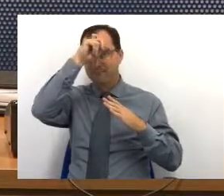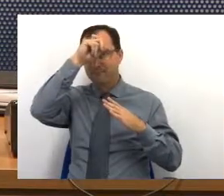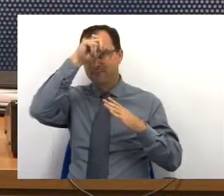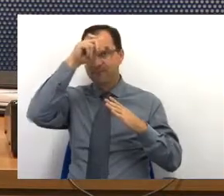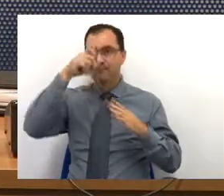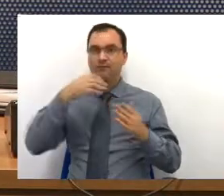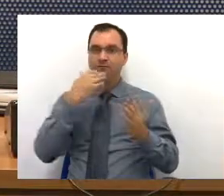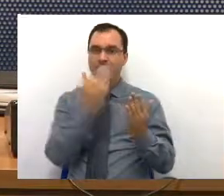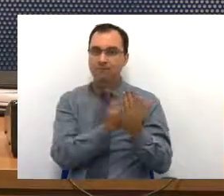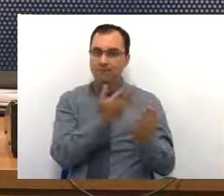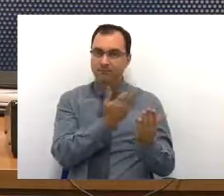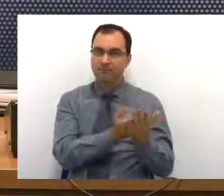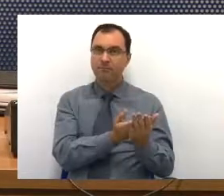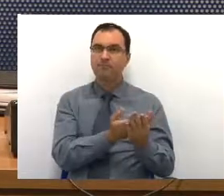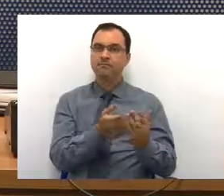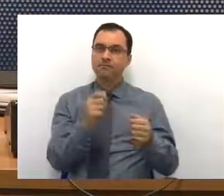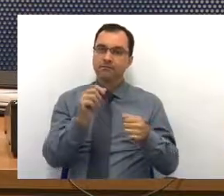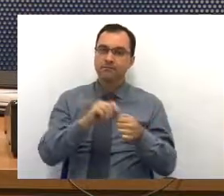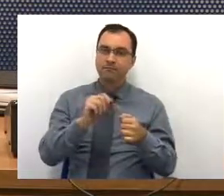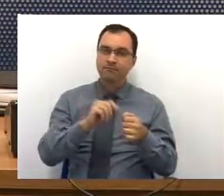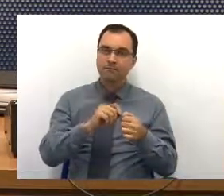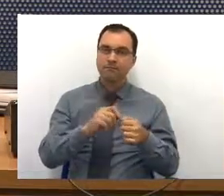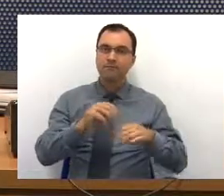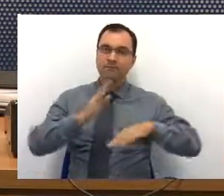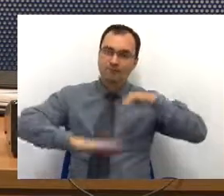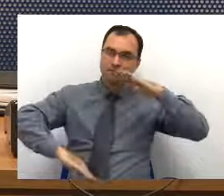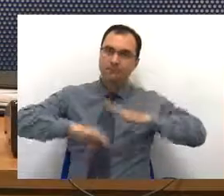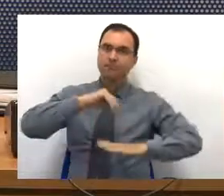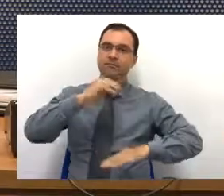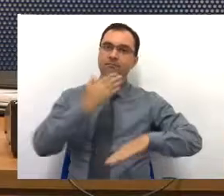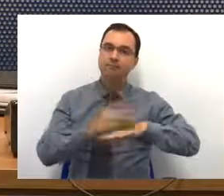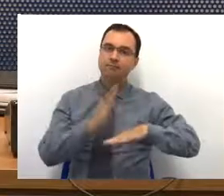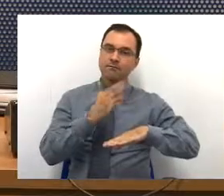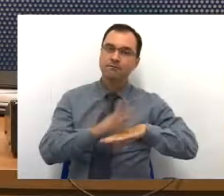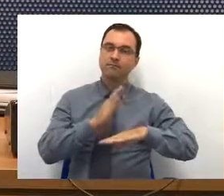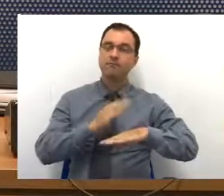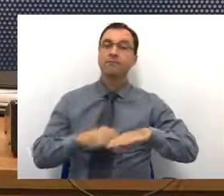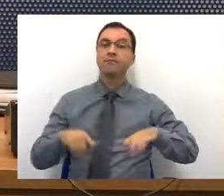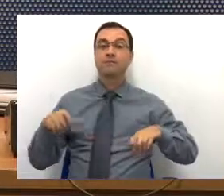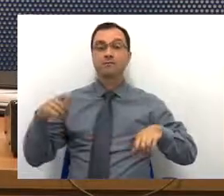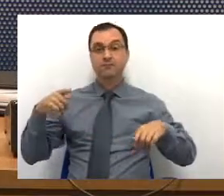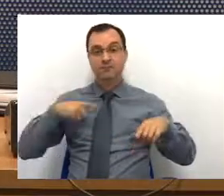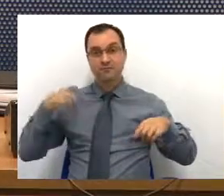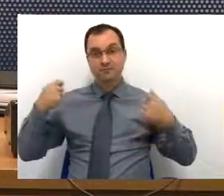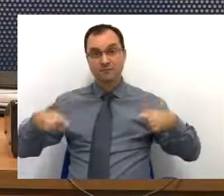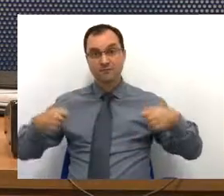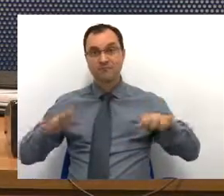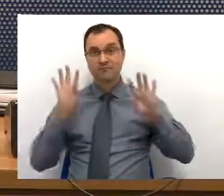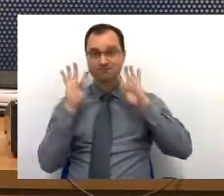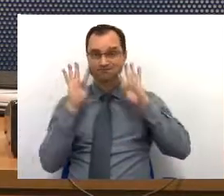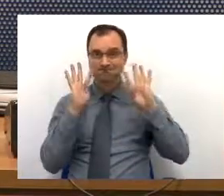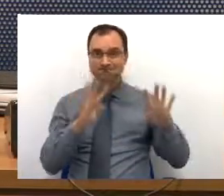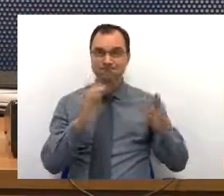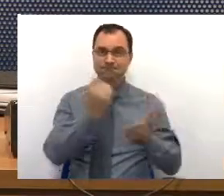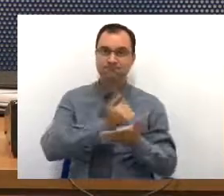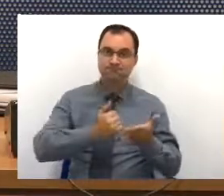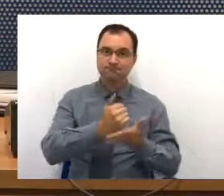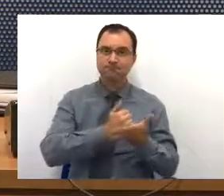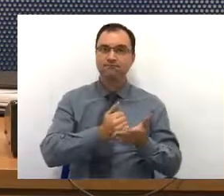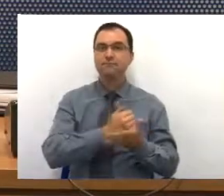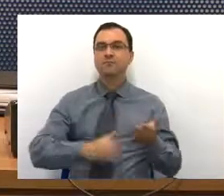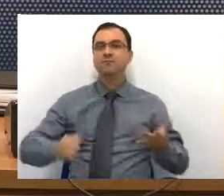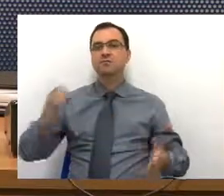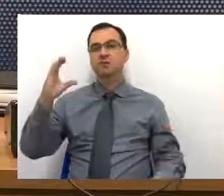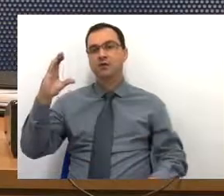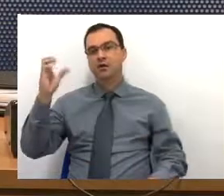alunos fazerem as suas práticas, tem que ter atenção básica, tem que ter CAPS.